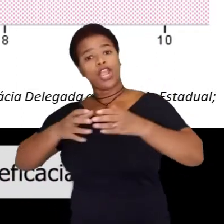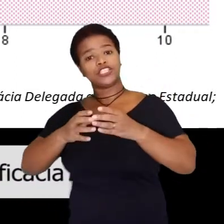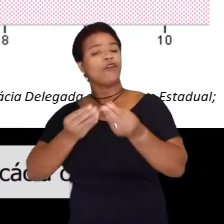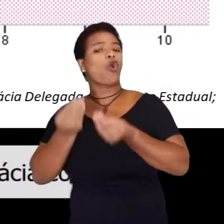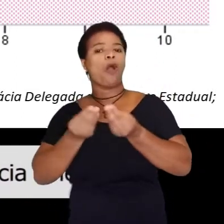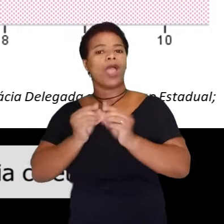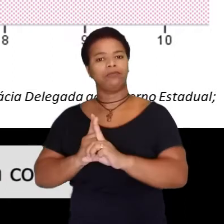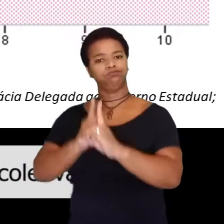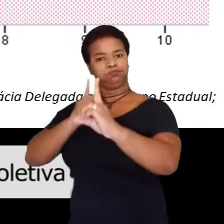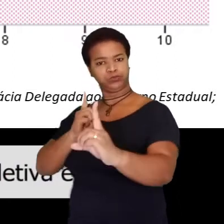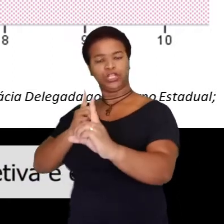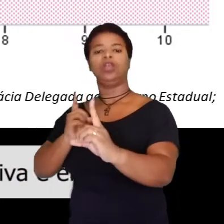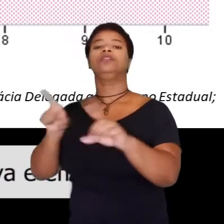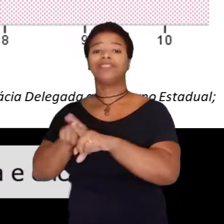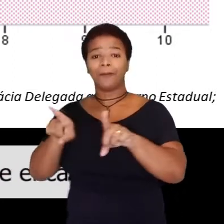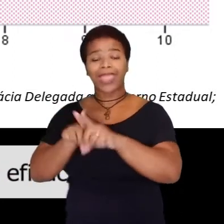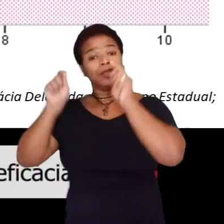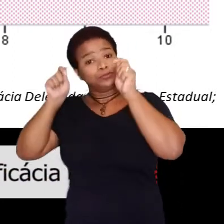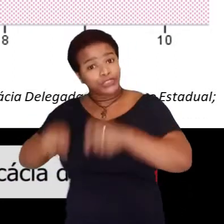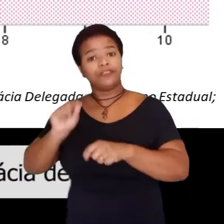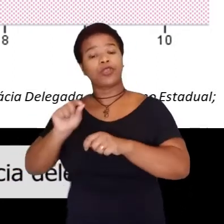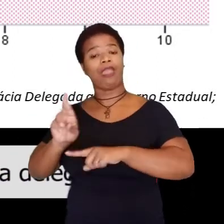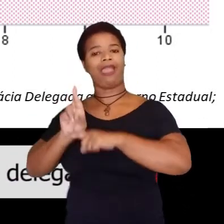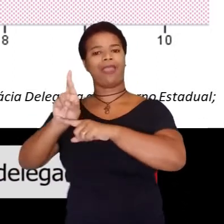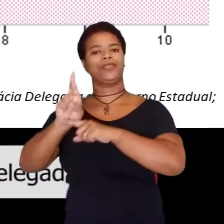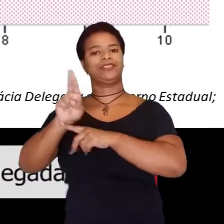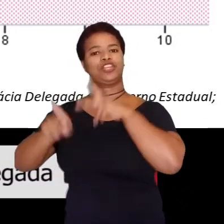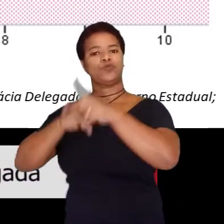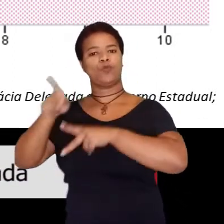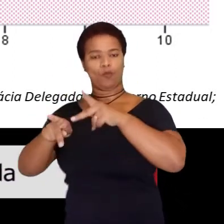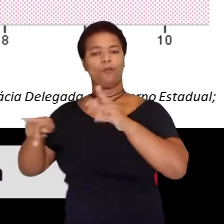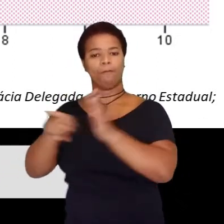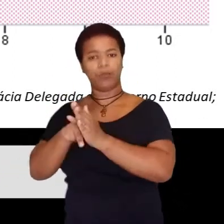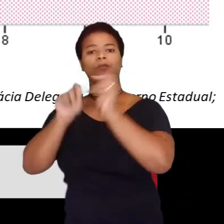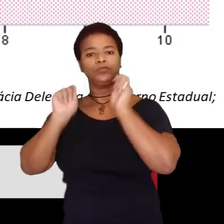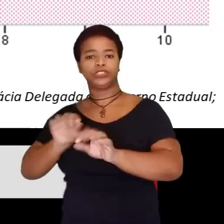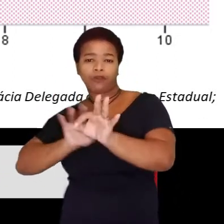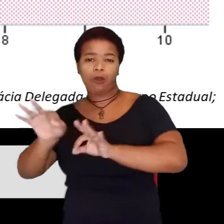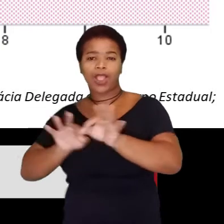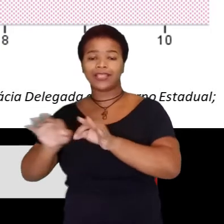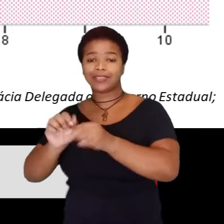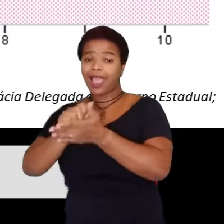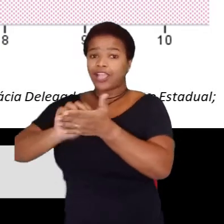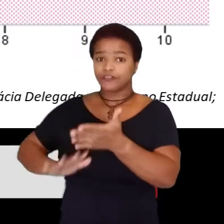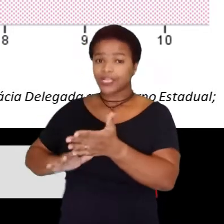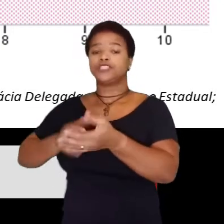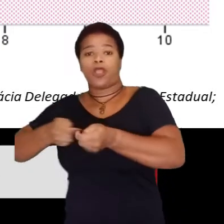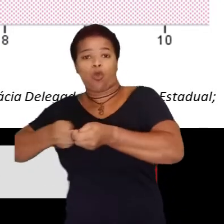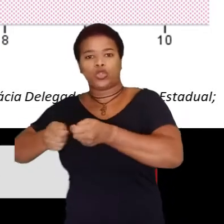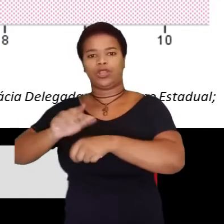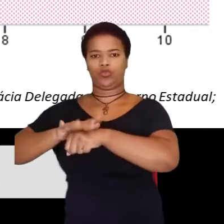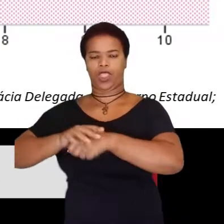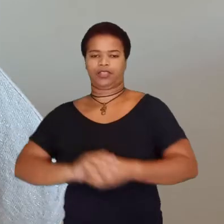coletivas, como o distanciamento social, além da capacidade dos representantes do poder público de desempenhar as suas tarefas para o